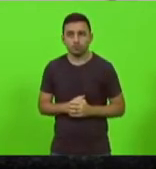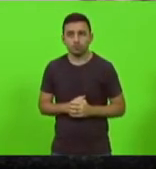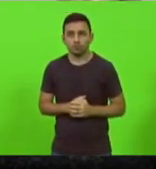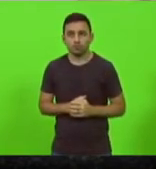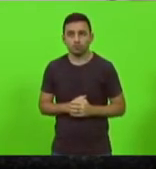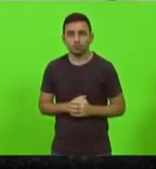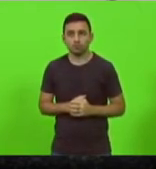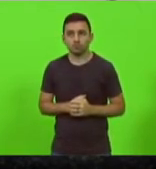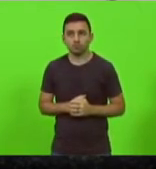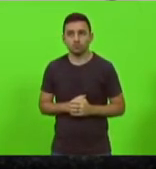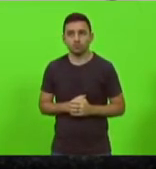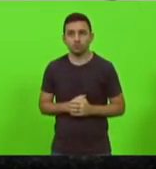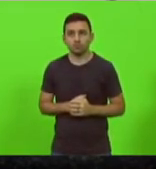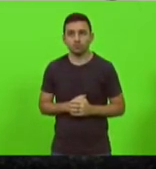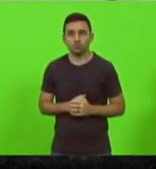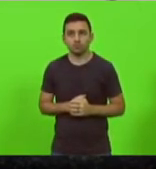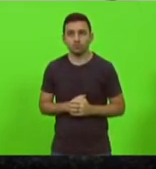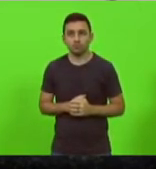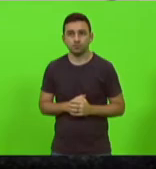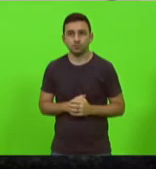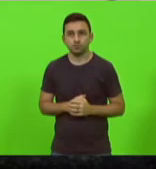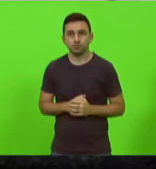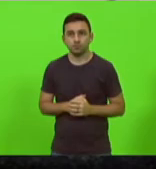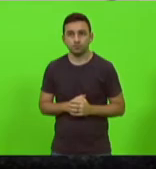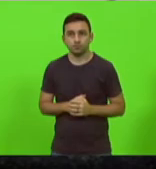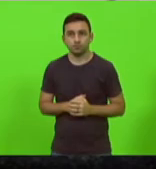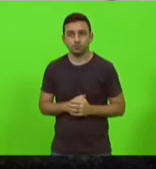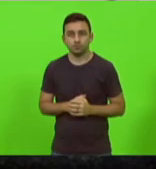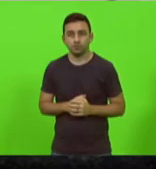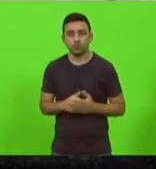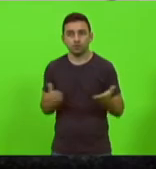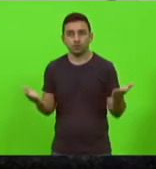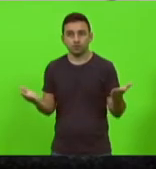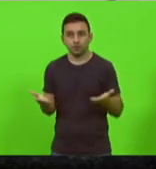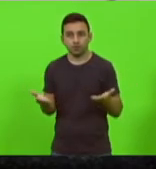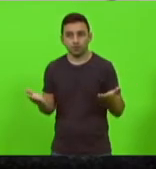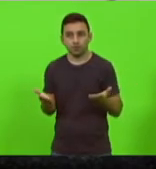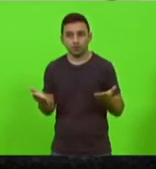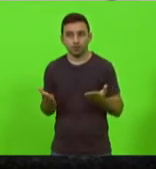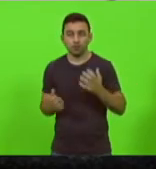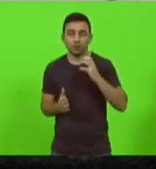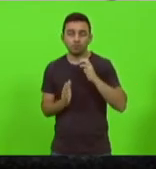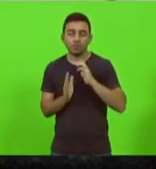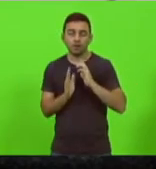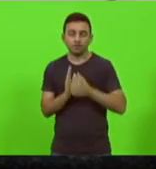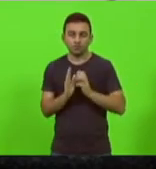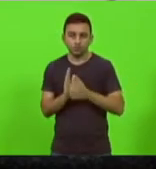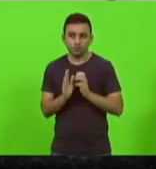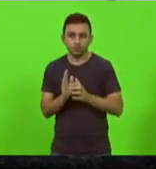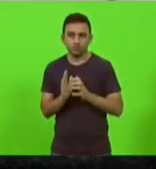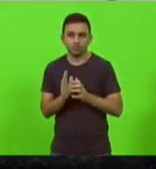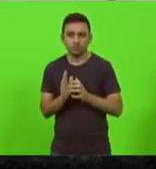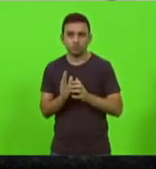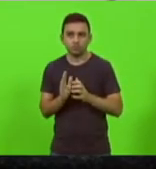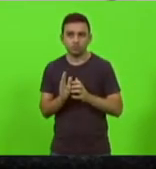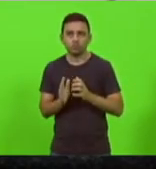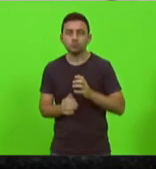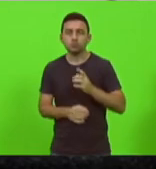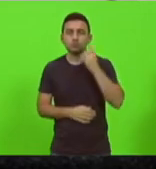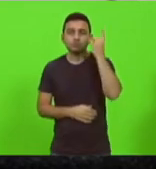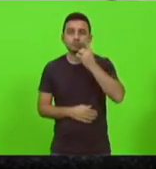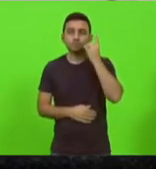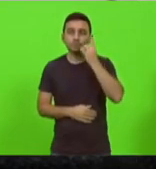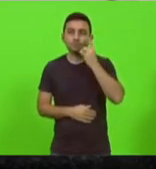não o senhor estava atacando ainda no horário dos partidos políticos com a palavra deputado